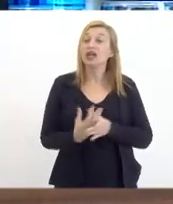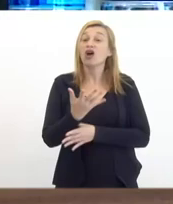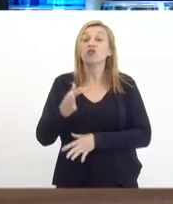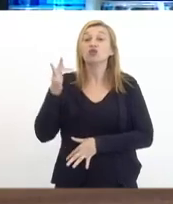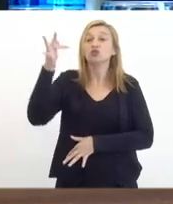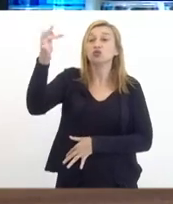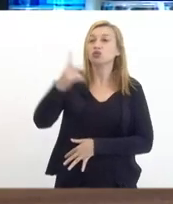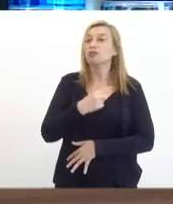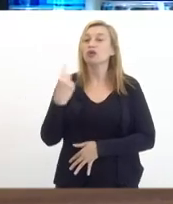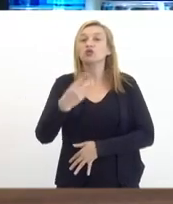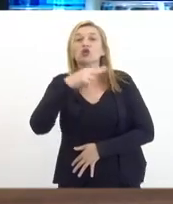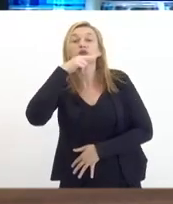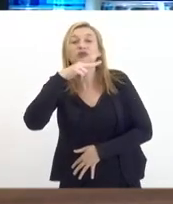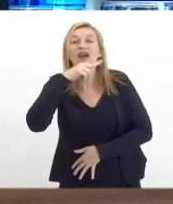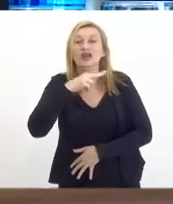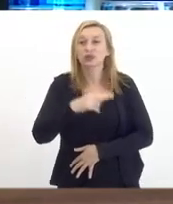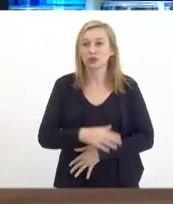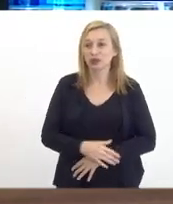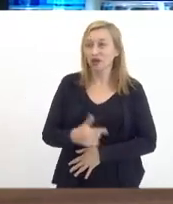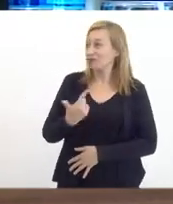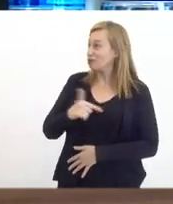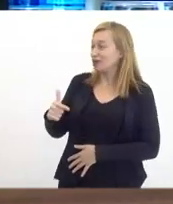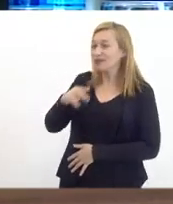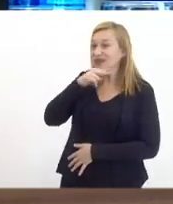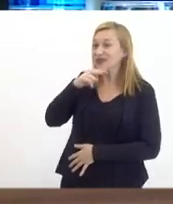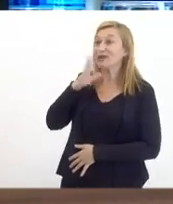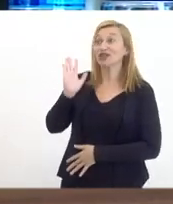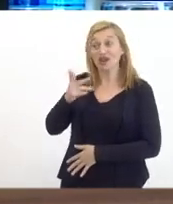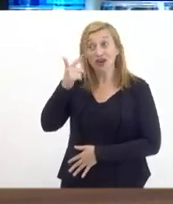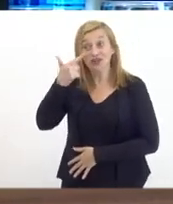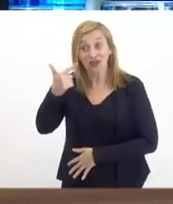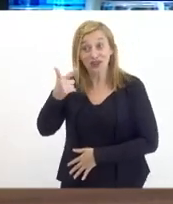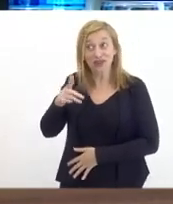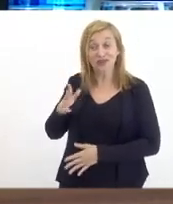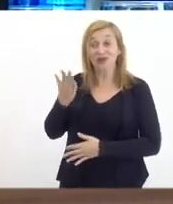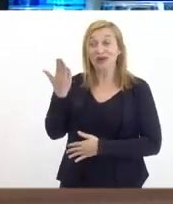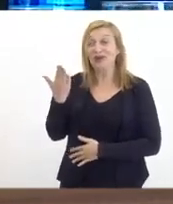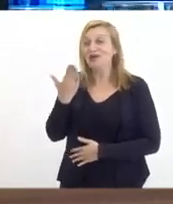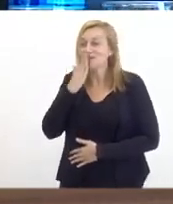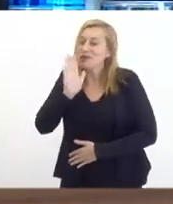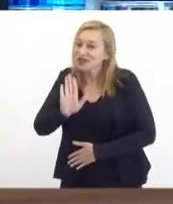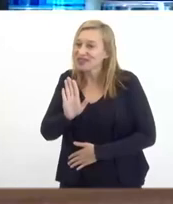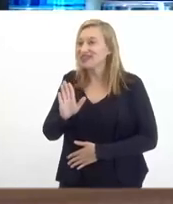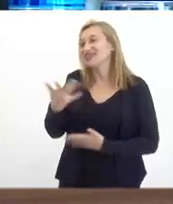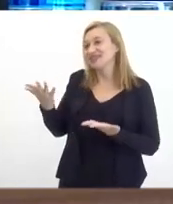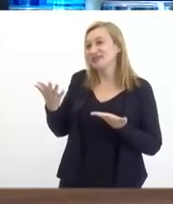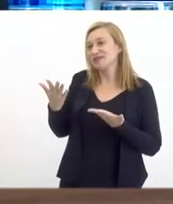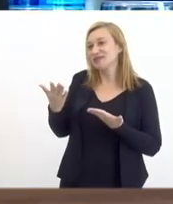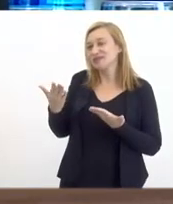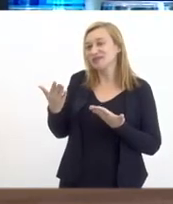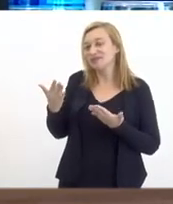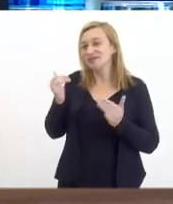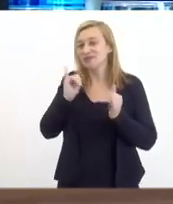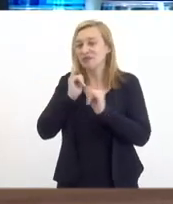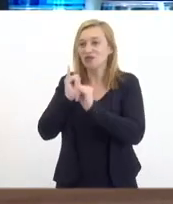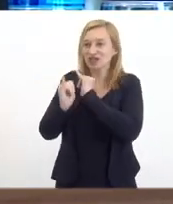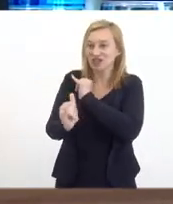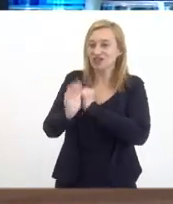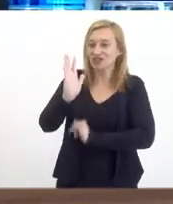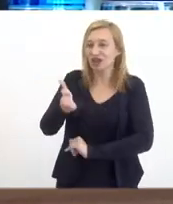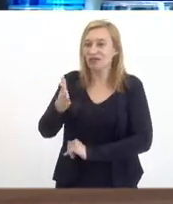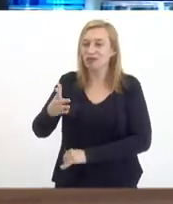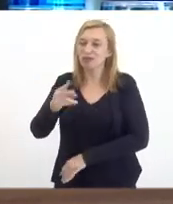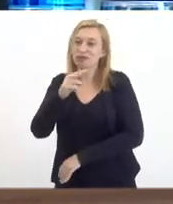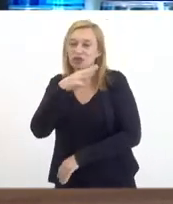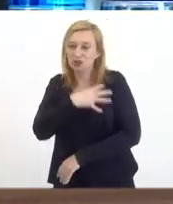para os nossos netos eu não tenho neto não mas já vejo já profetizo isso um futuro melhor para os meus netos e para os meus filhos que aí estão